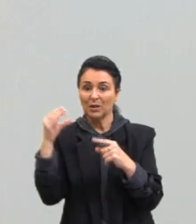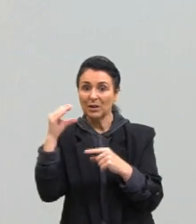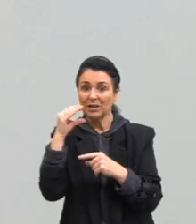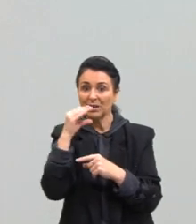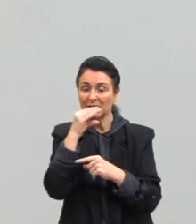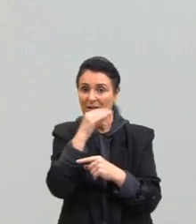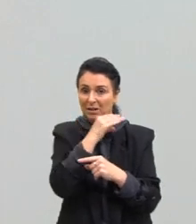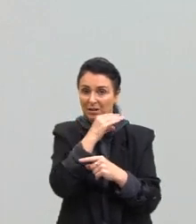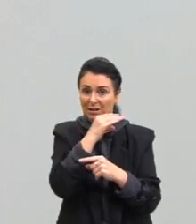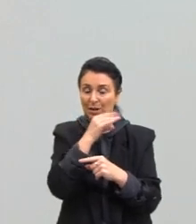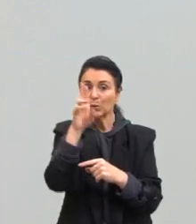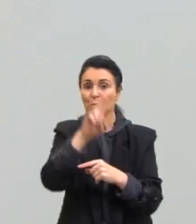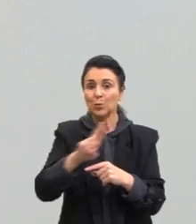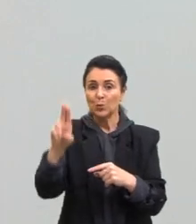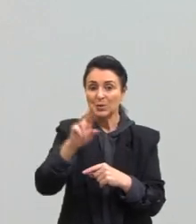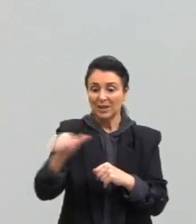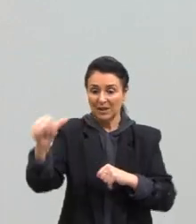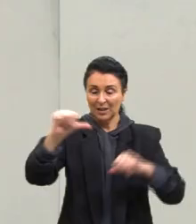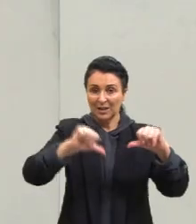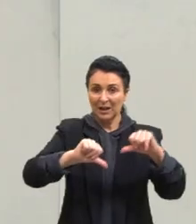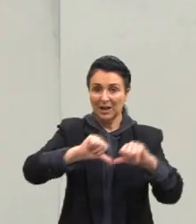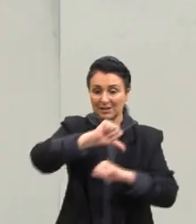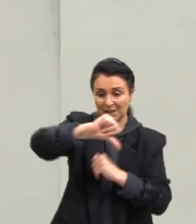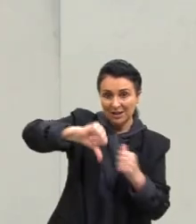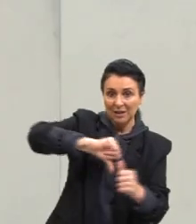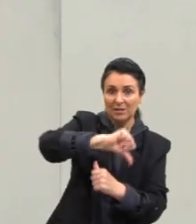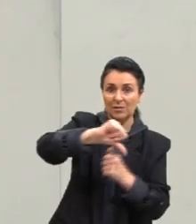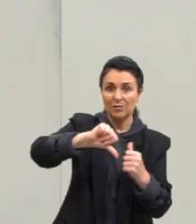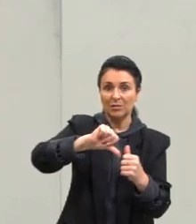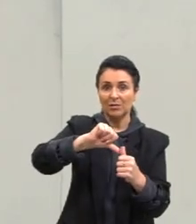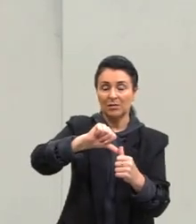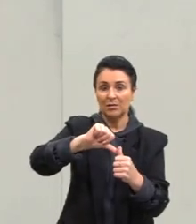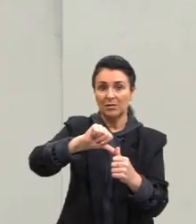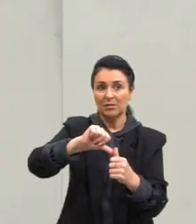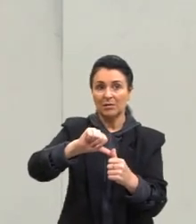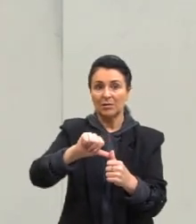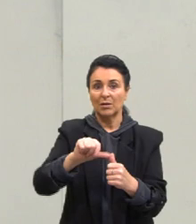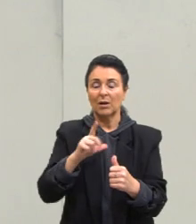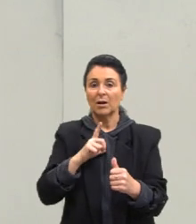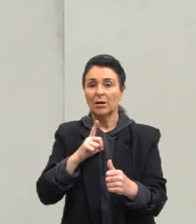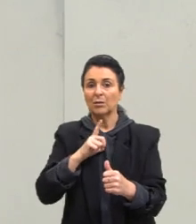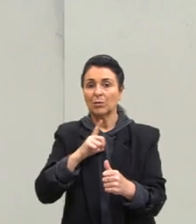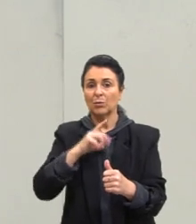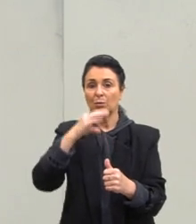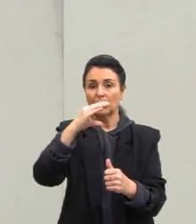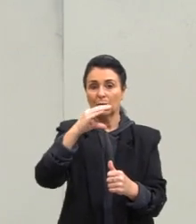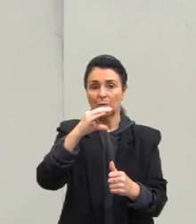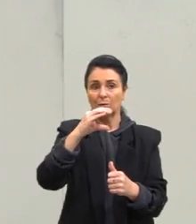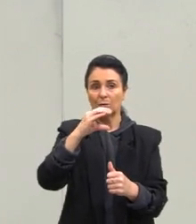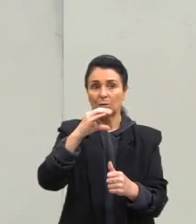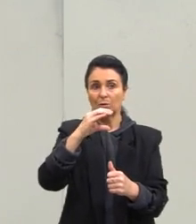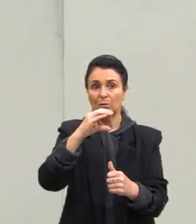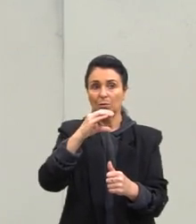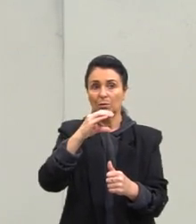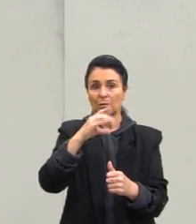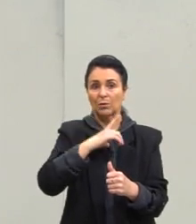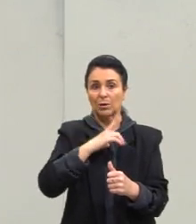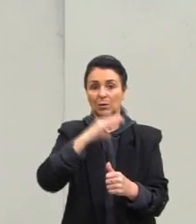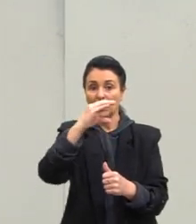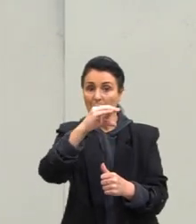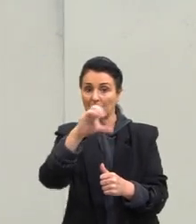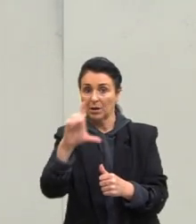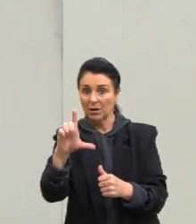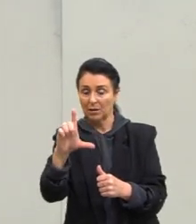gente utiliza nas reações, tá? Aí eu sei que é o carbonato, o óxido de cálcio,